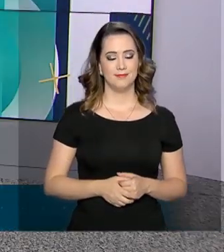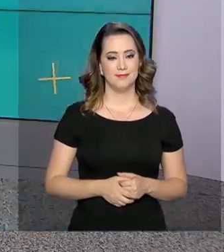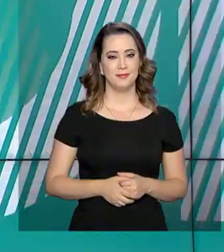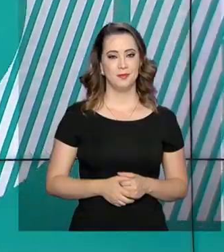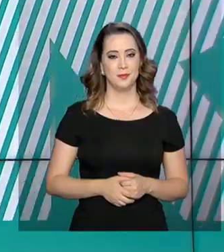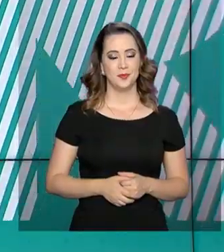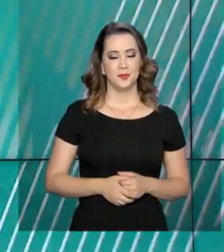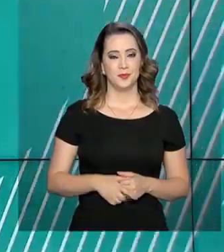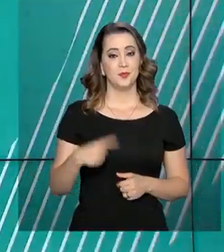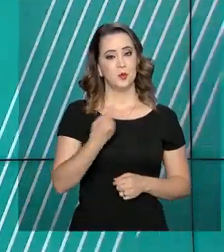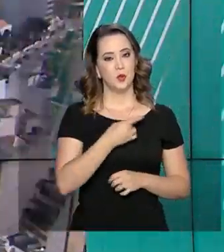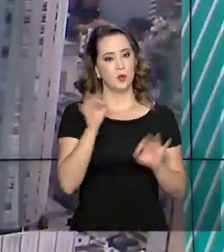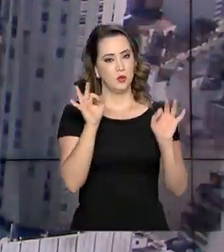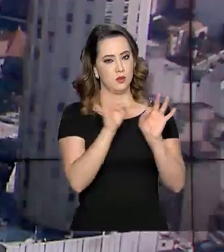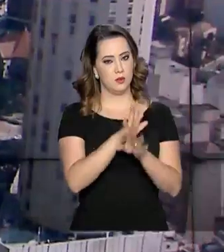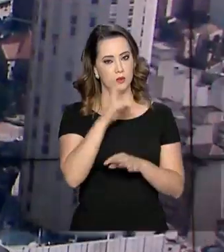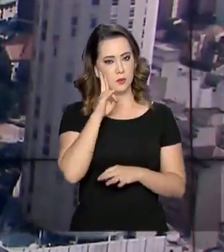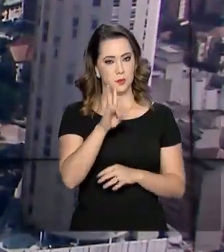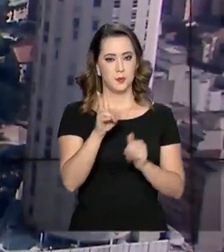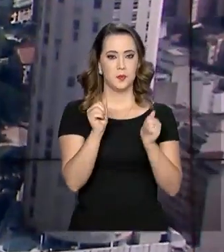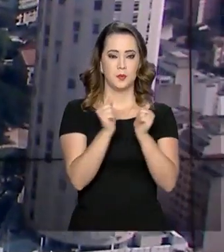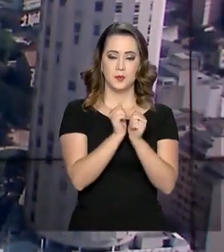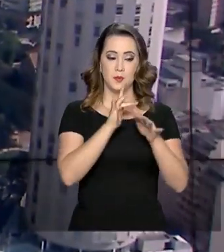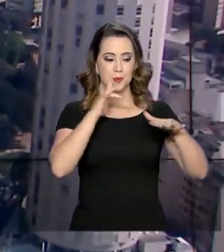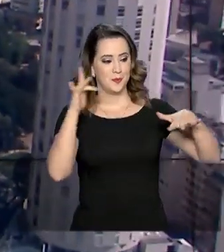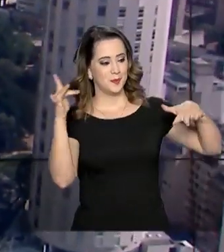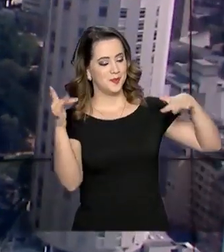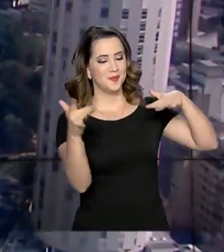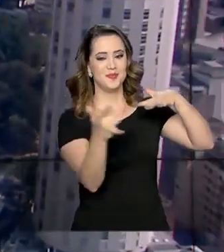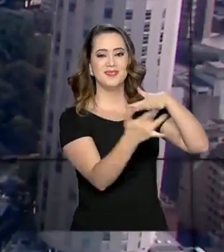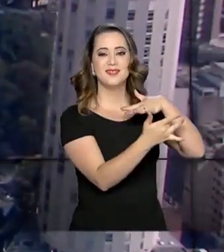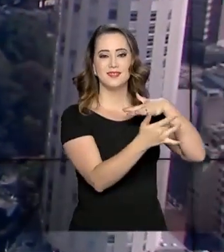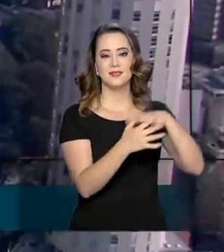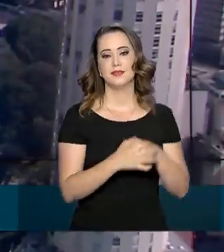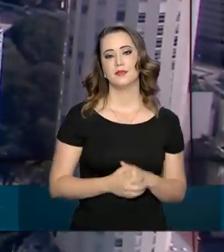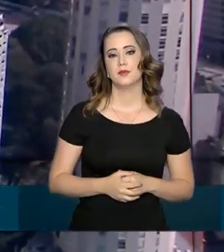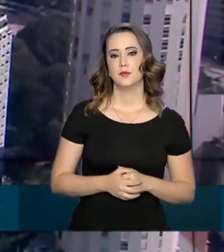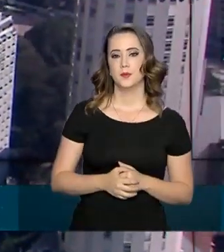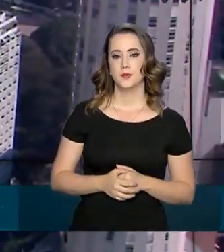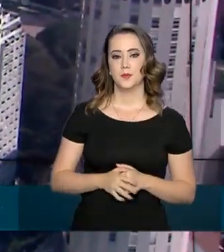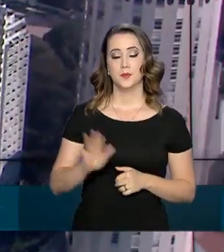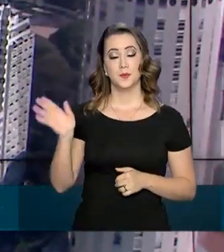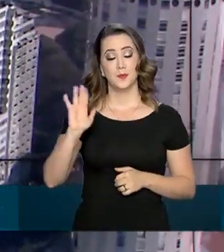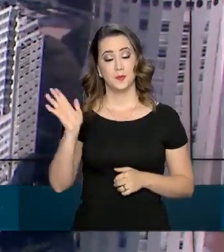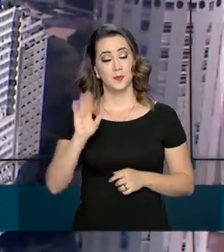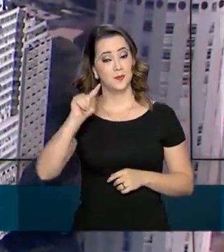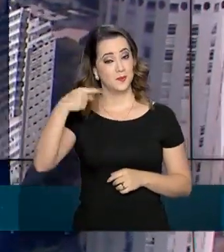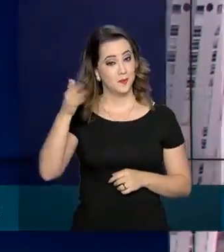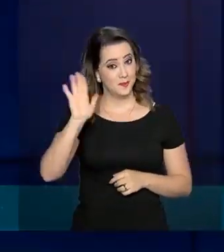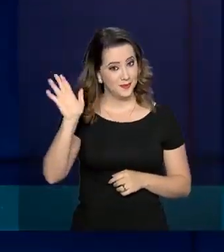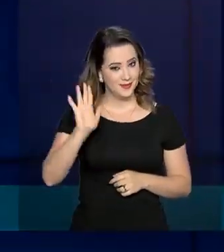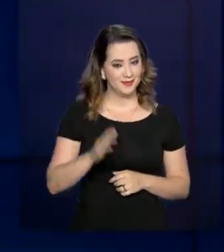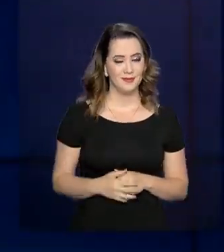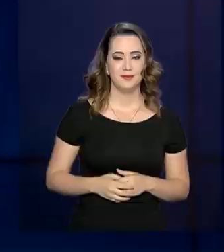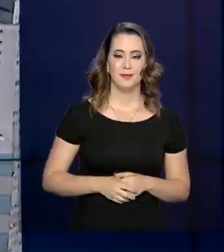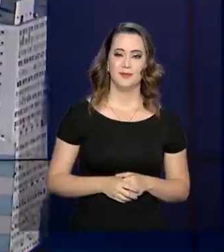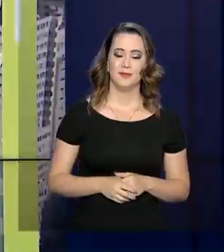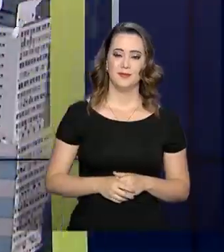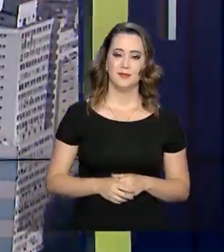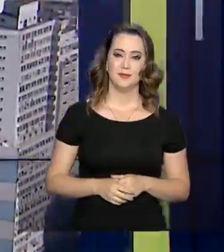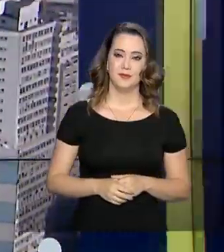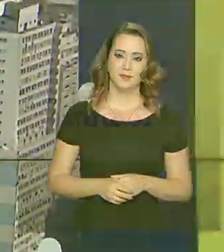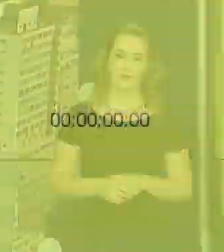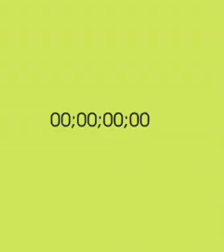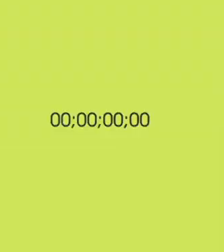O governo agora fica por aqui. Continue nos acompanhando também pelas redes sociais. Nos vemos na próxima edição. Até lá!